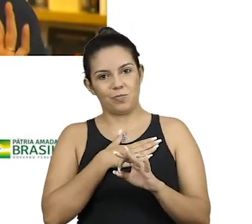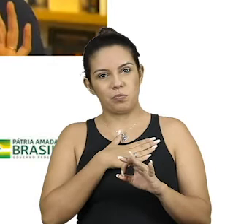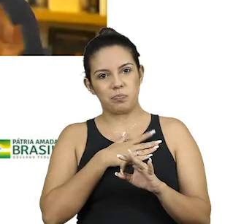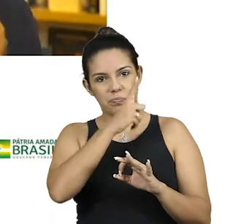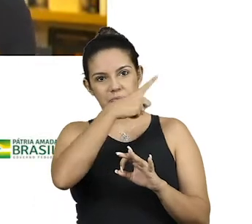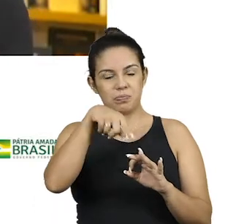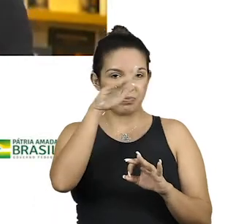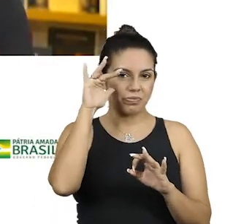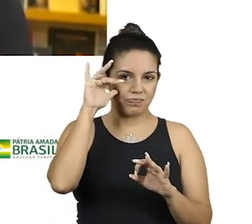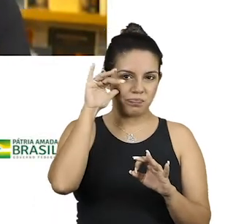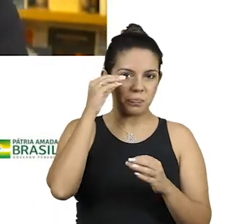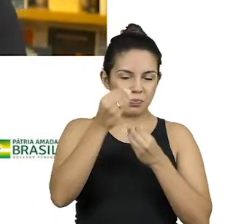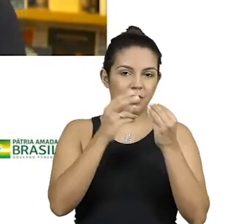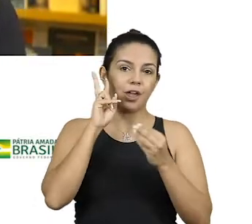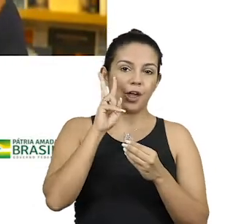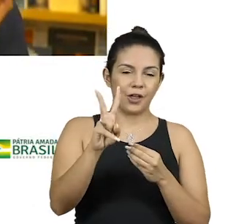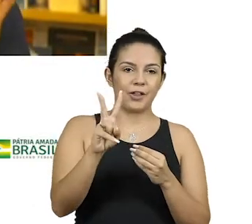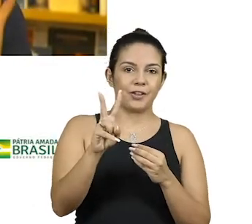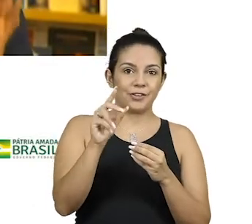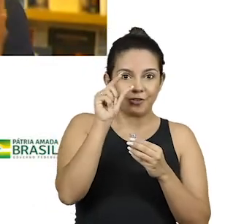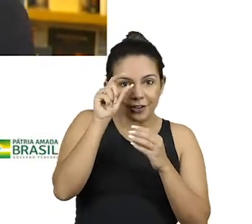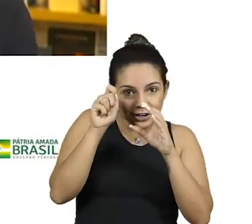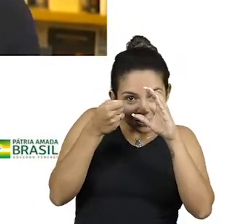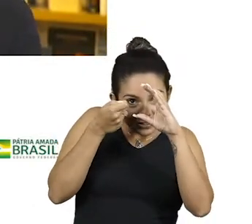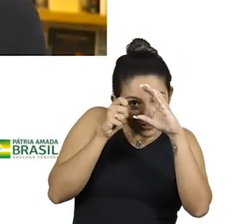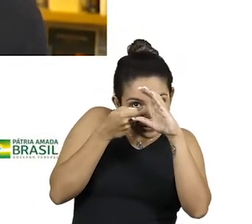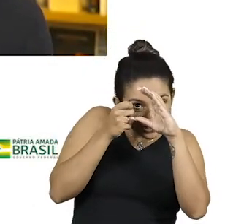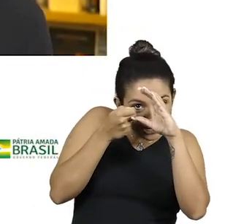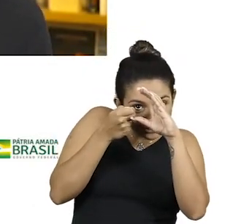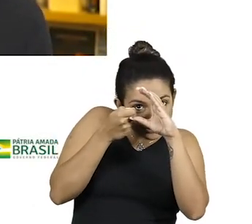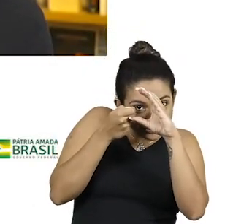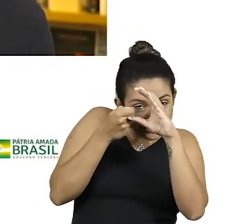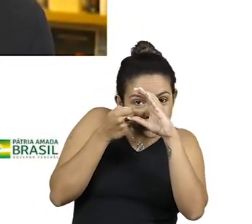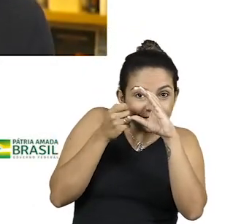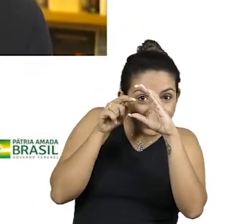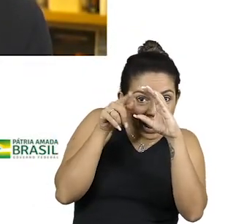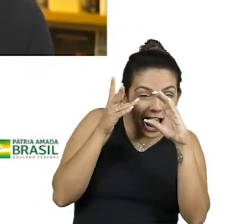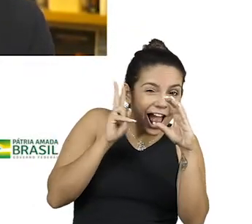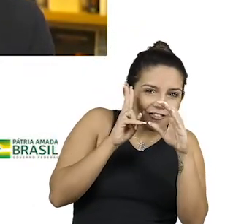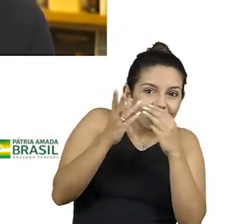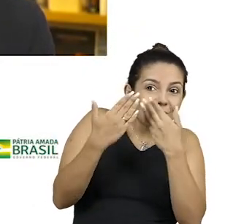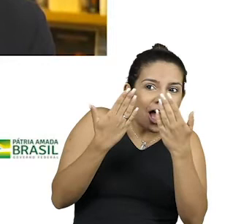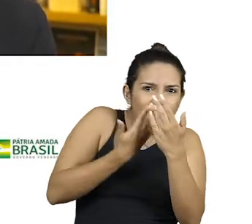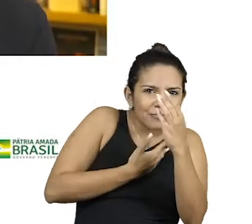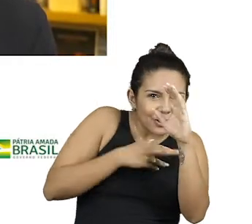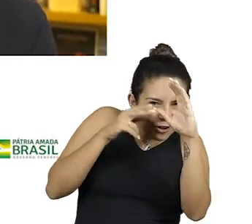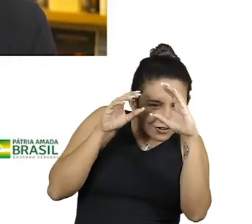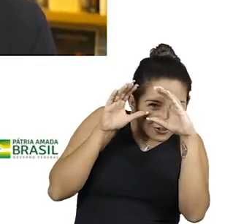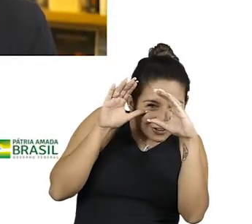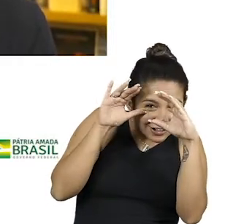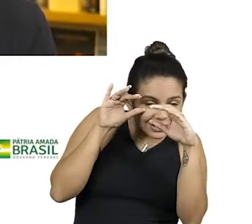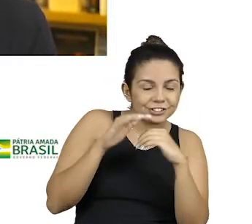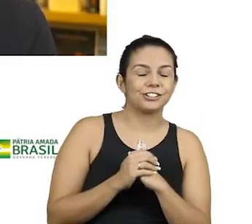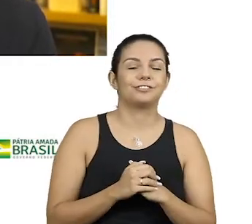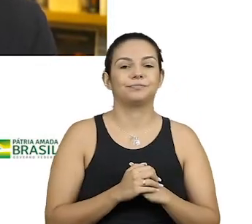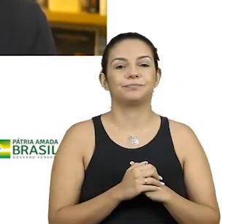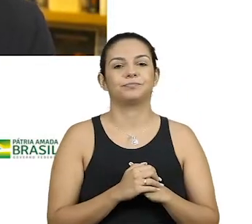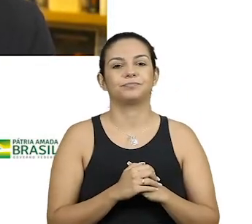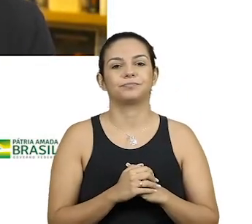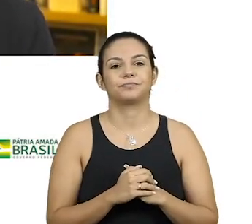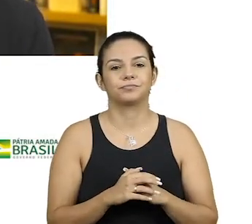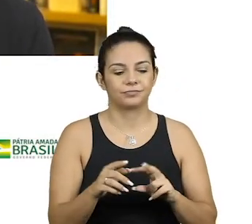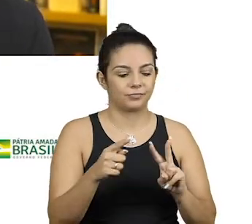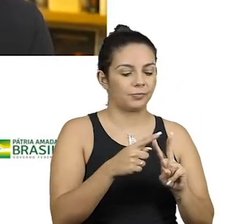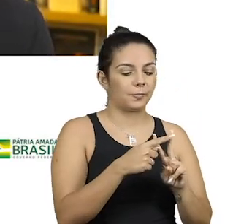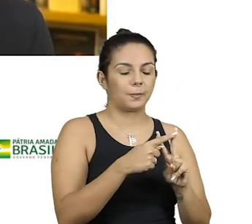buraco da fechadura. Dá um prazer de ter um vaerismo ali. Então, vamos falar de taxímetro? É o seguinte,